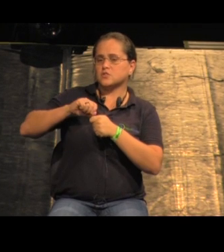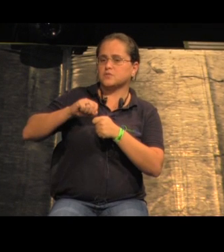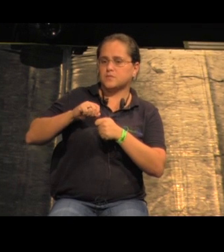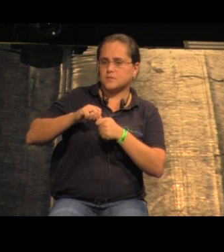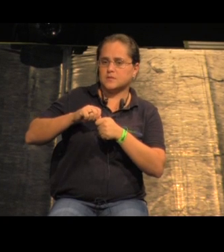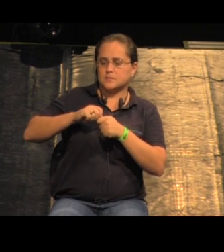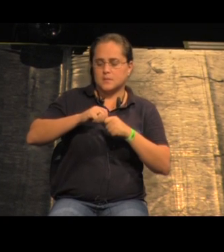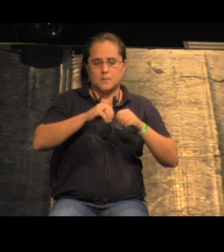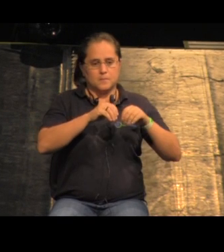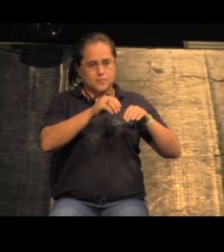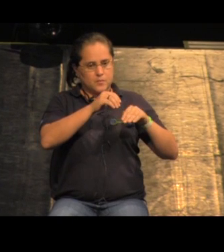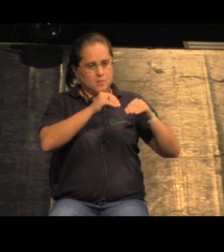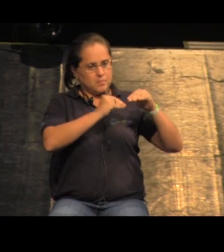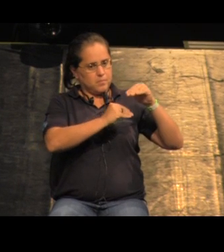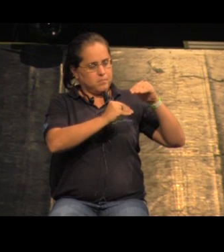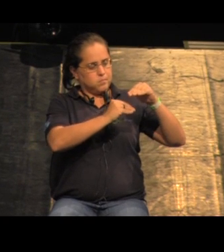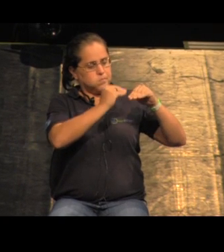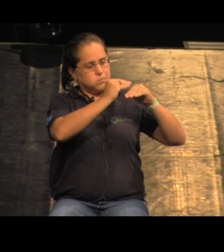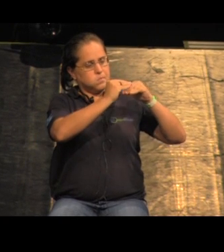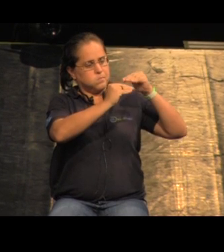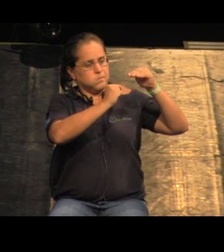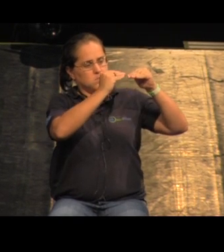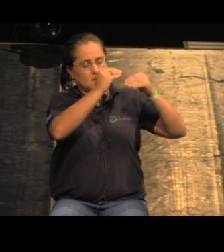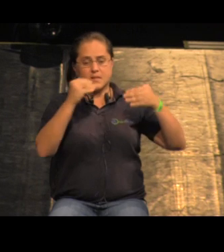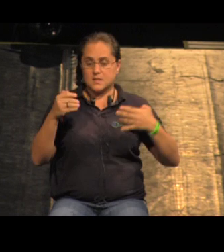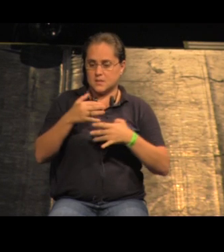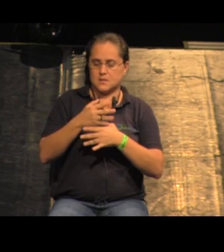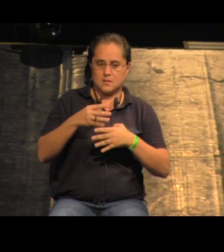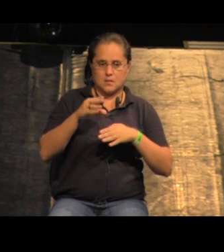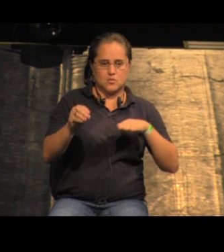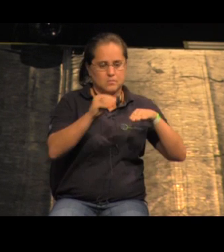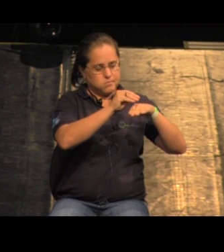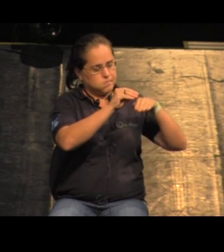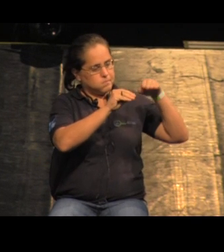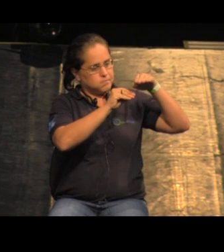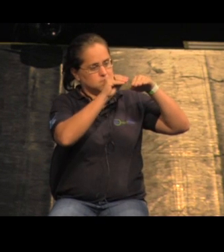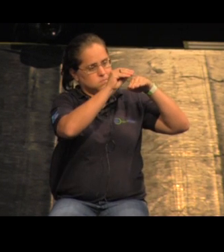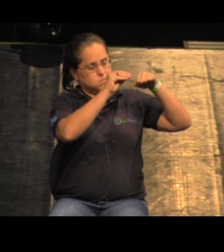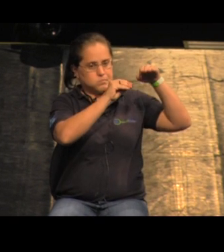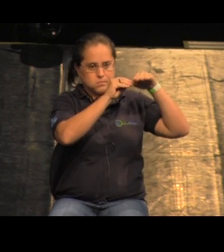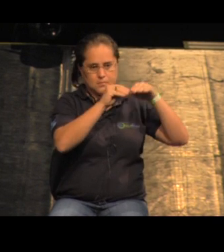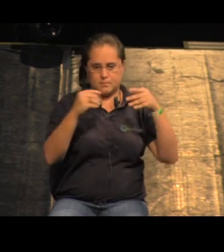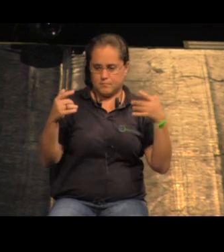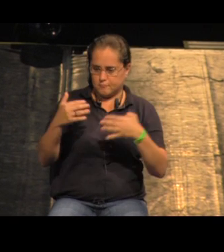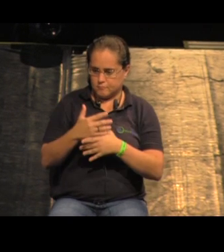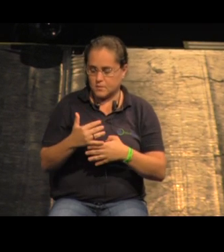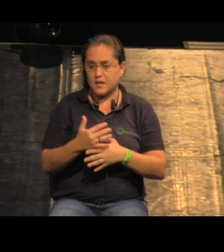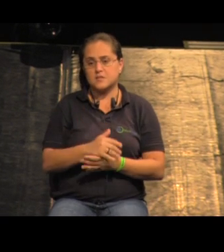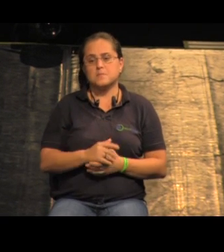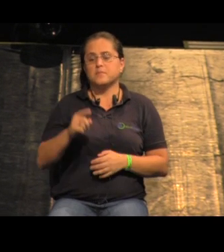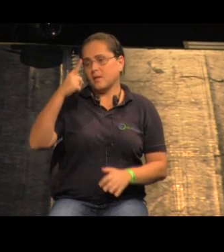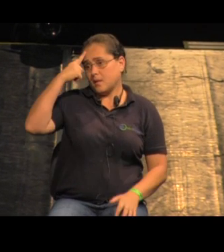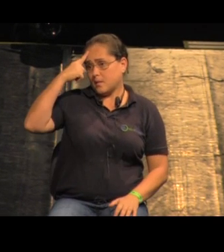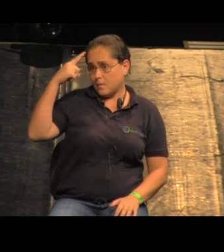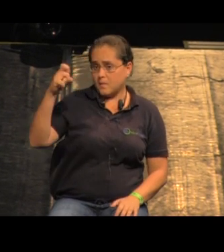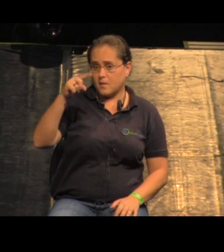exercício empilhamos várias vezes Paranaguá em cima dela mesmo num solo hiper equipado com infraestrutura então a